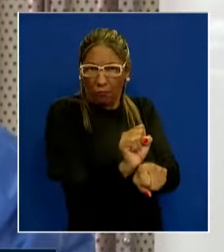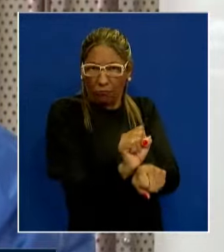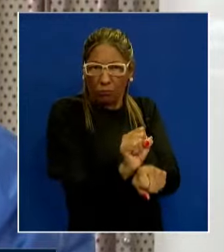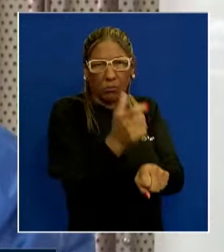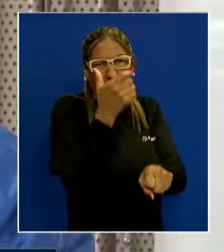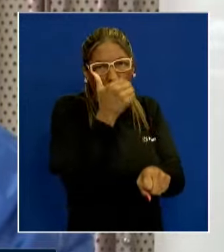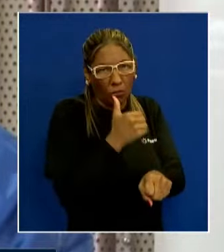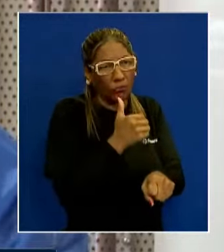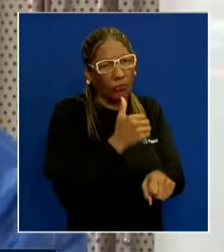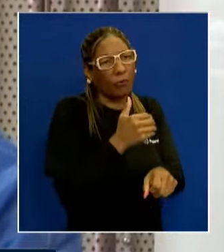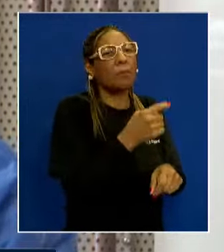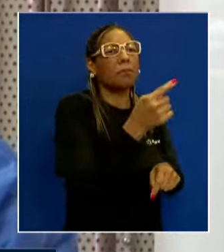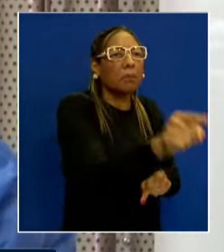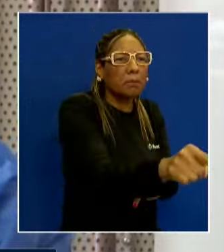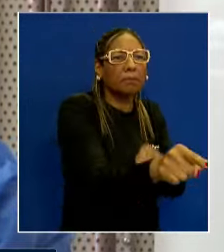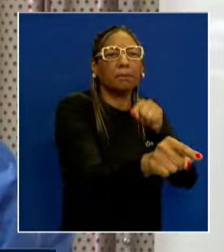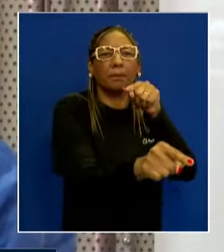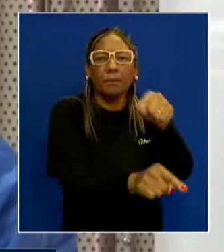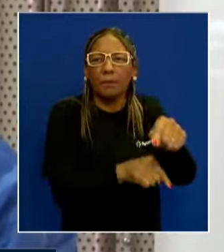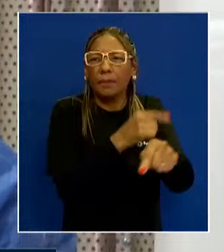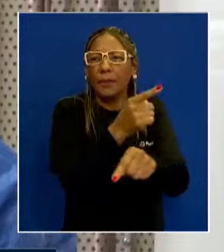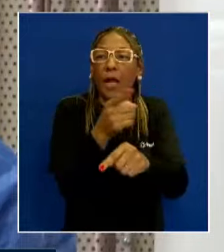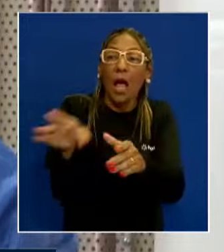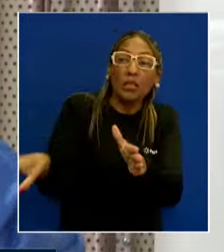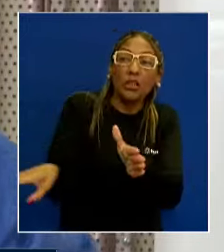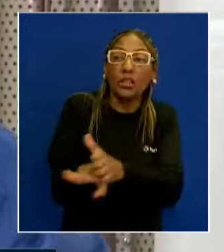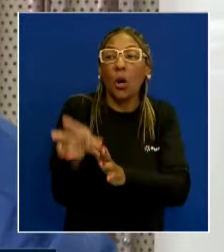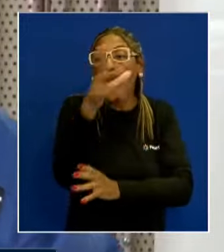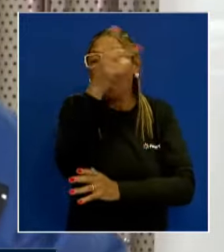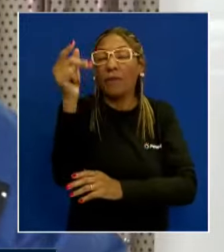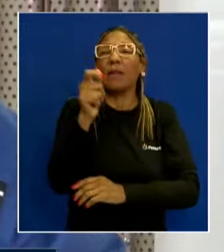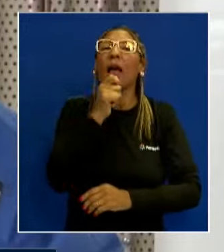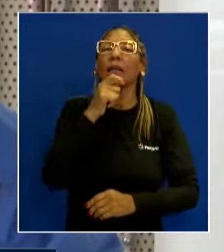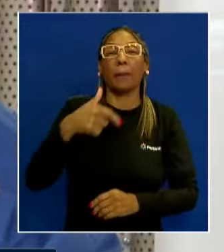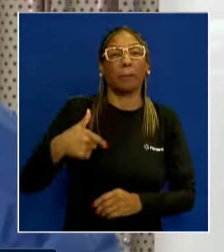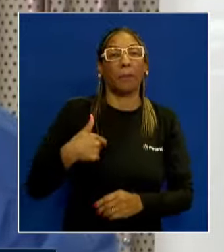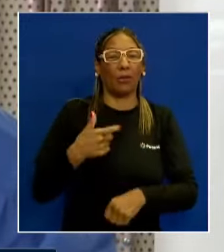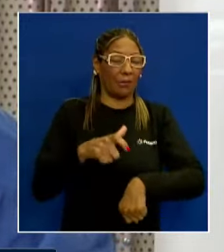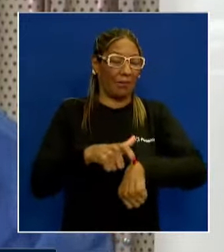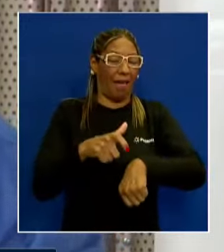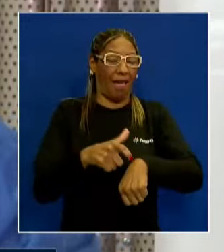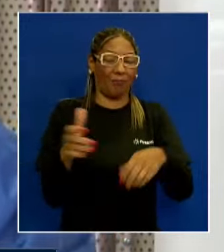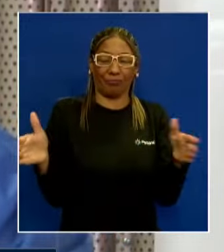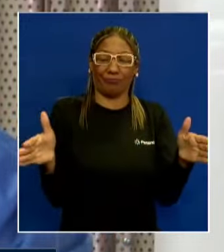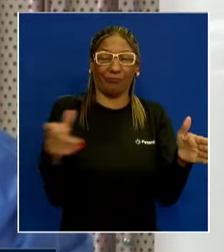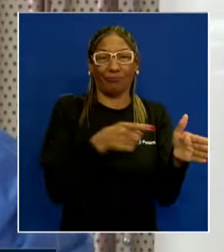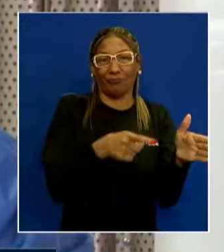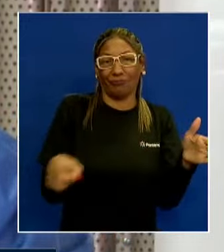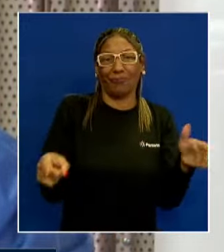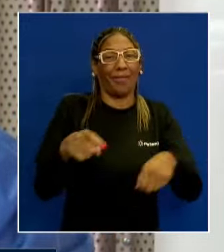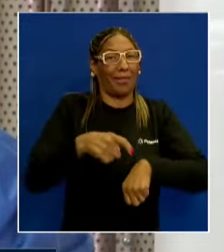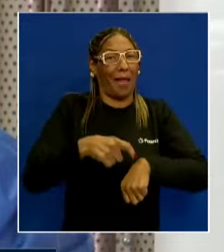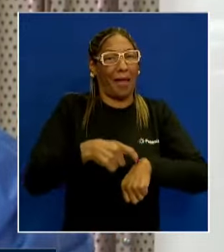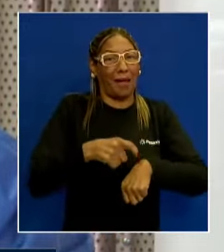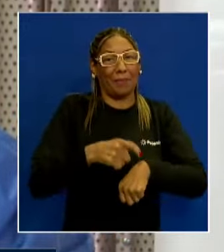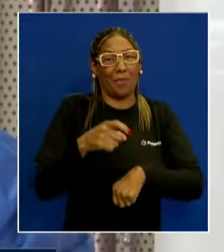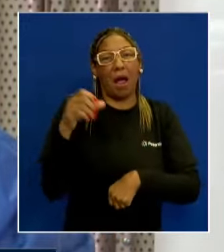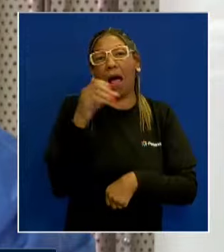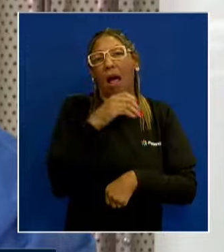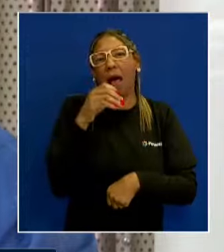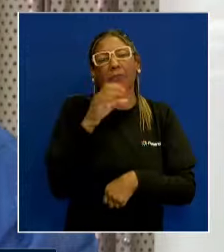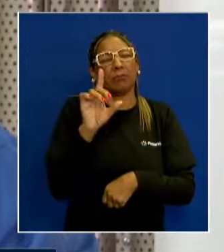Foi tramitado, inclusive, por áreas pertinentes a projeto. Mas não há um tempo hábil, principalmente se tratando de